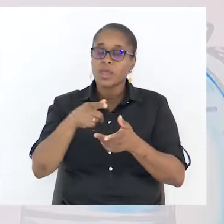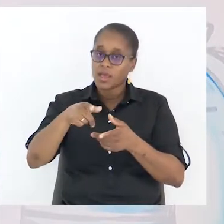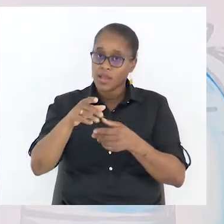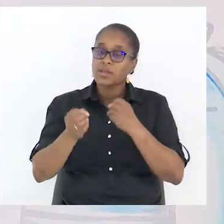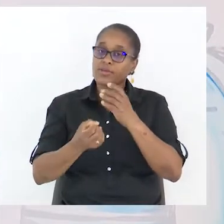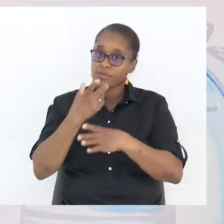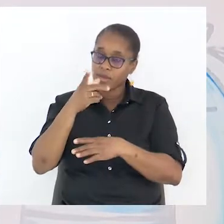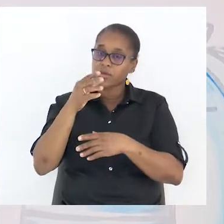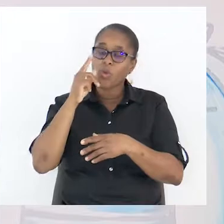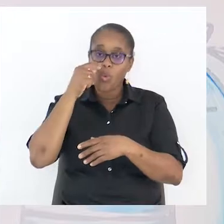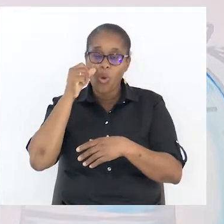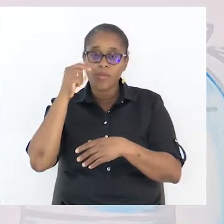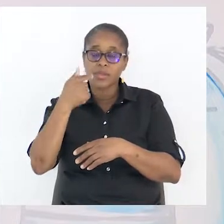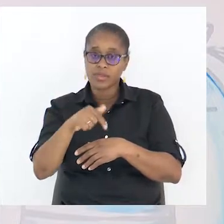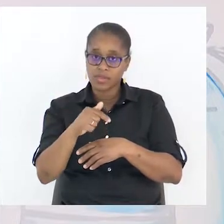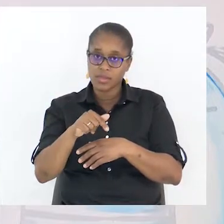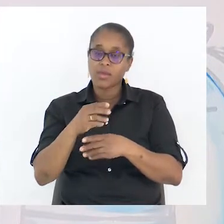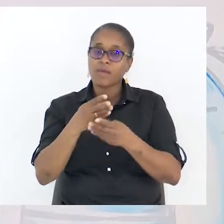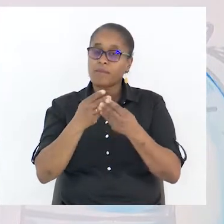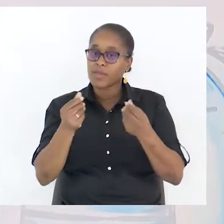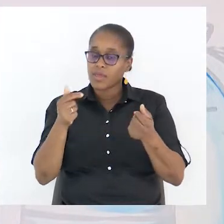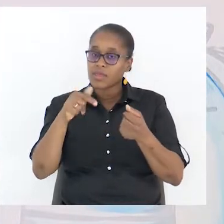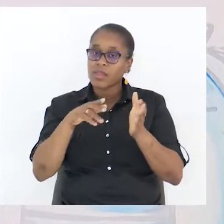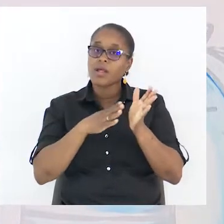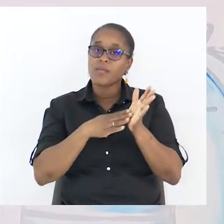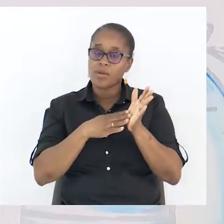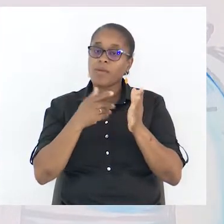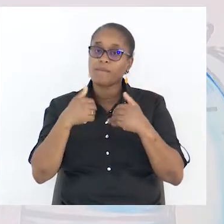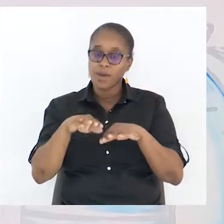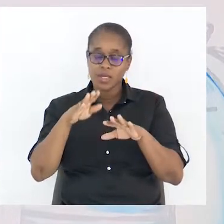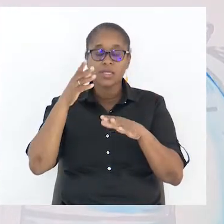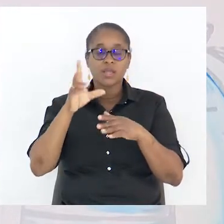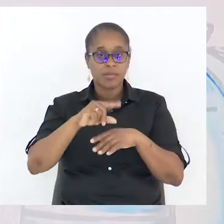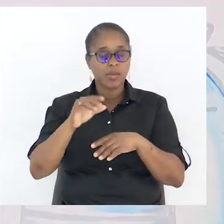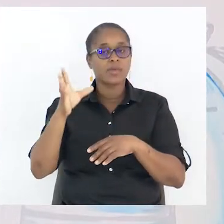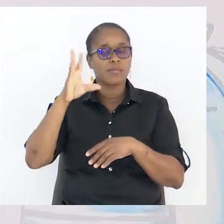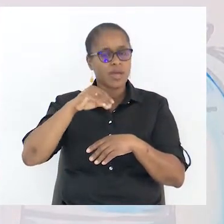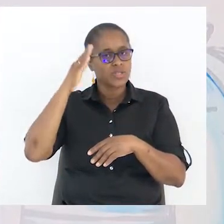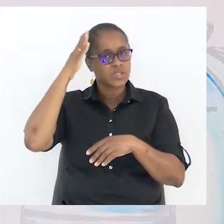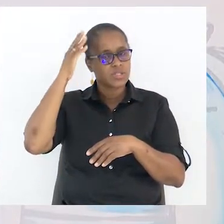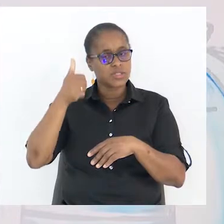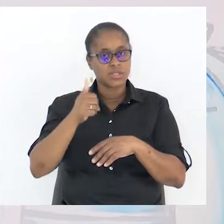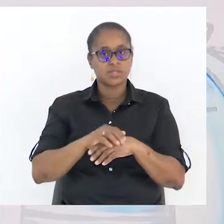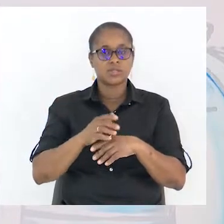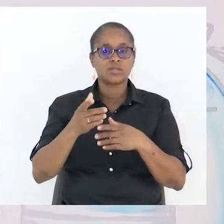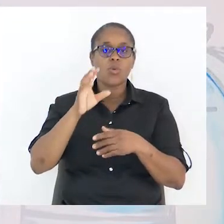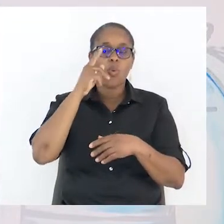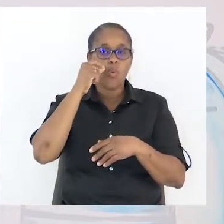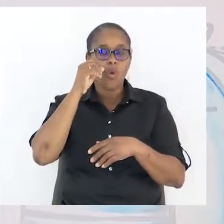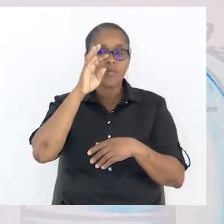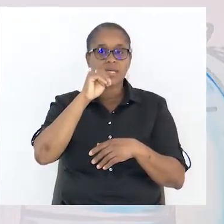com a ferramenta que tem na mão, mais a inteligência. E o homem sapiente tem a ver com a história.